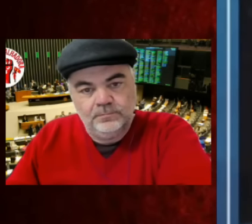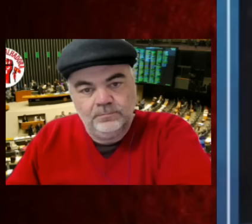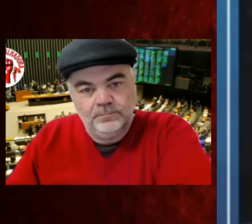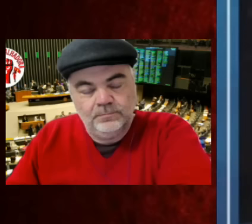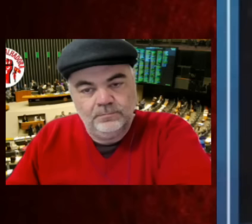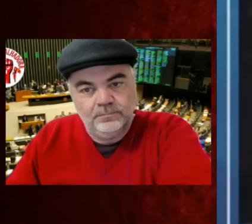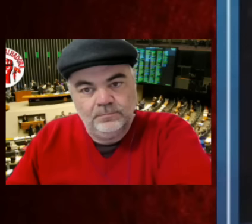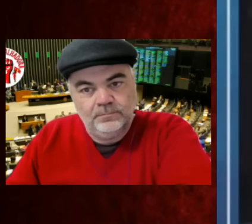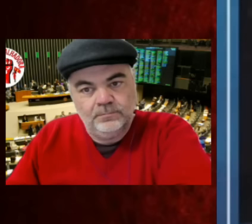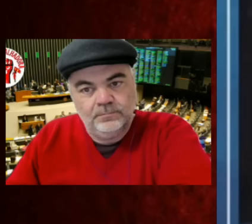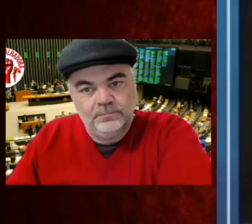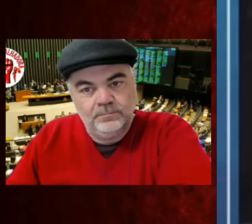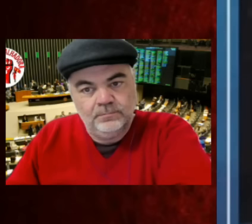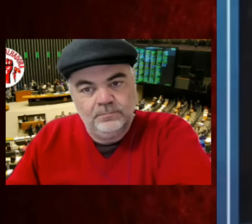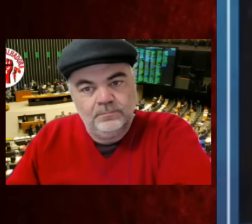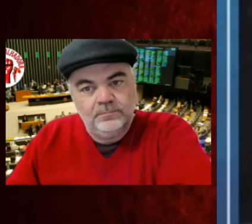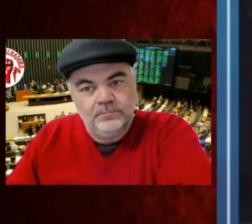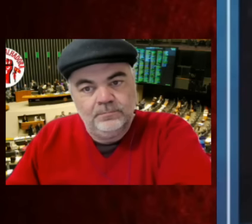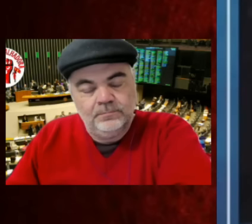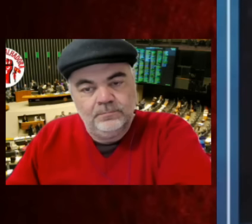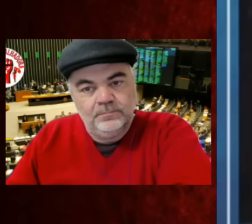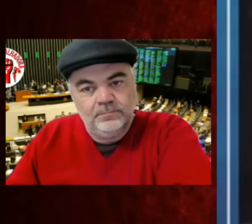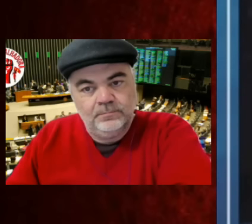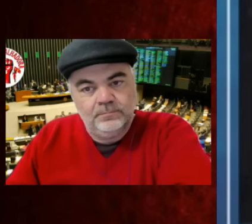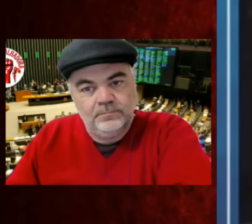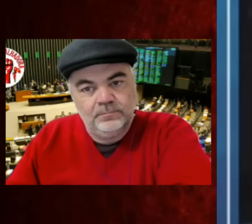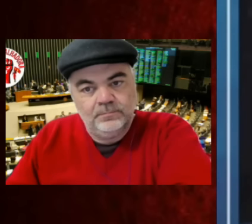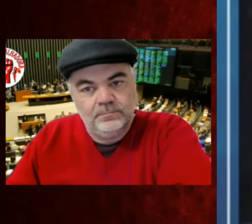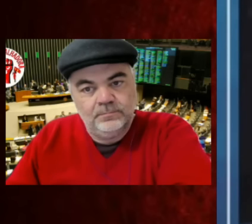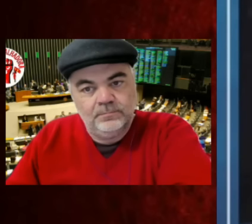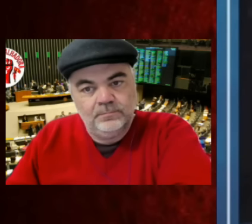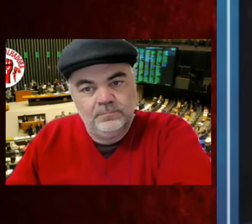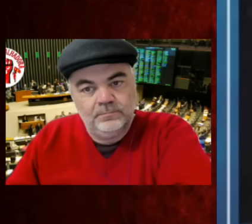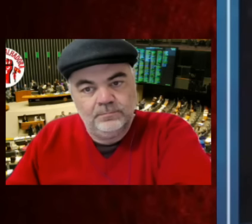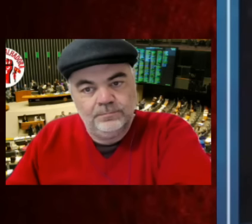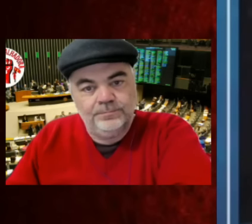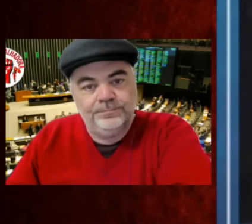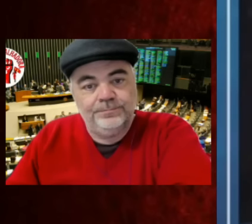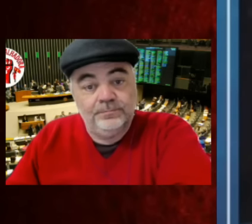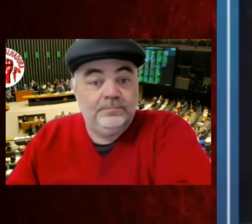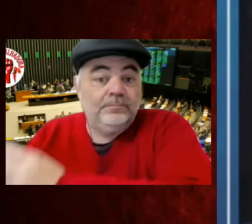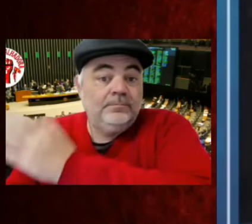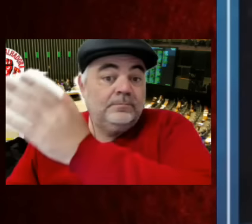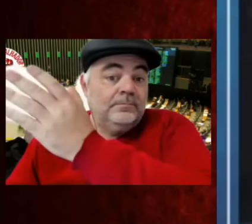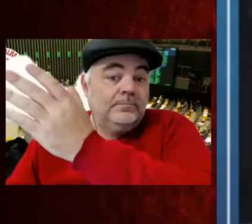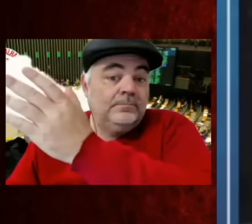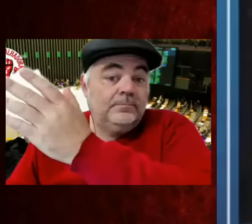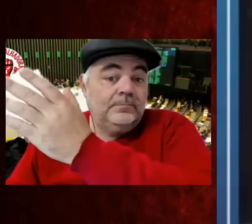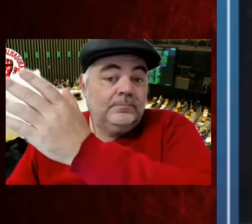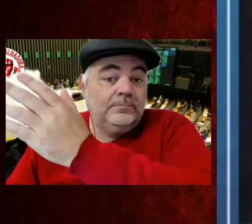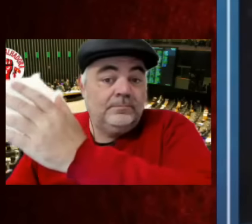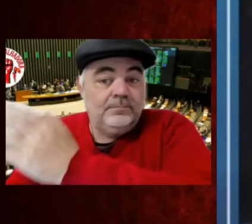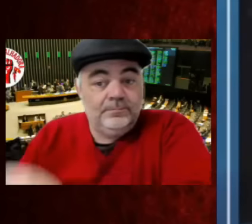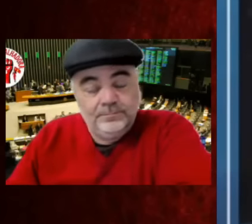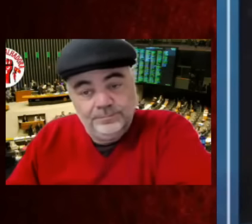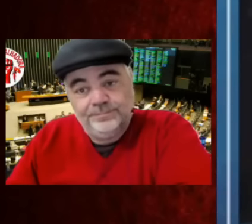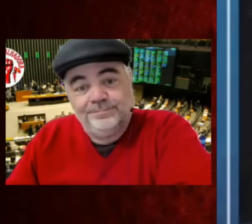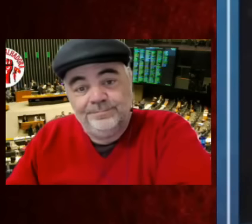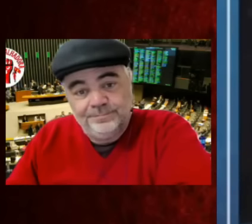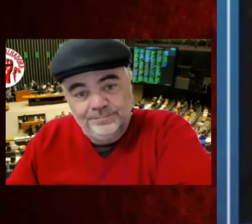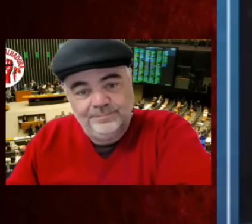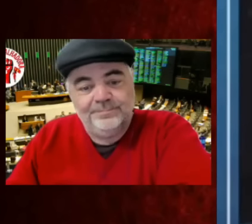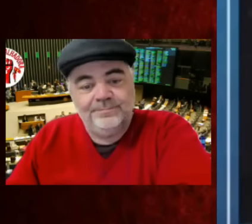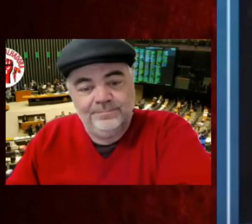E agora o mercado está falando, olha, olha, entende? A inflação vai explodir, vai explodir, vamos especular com o dólar, entendeu?